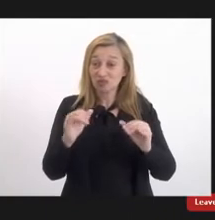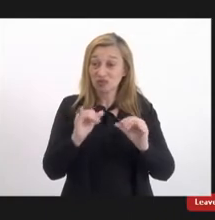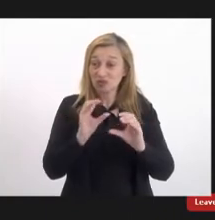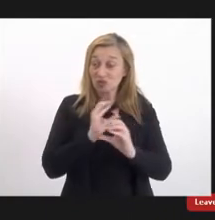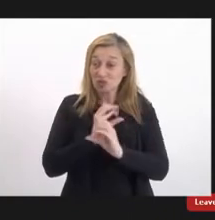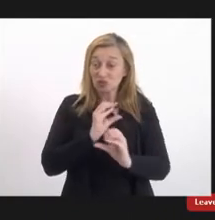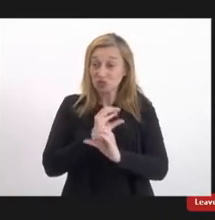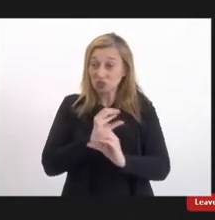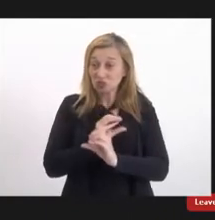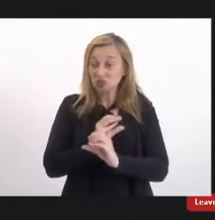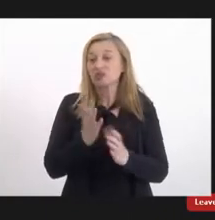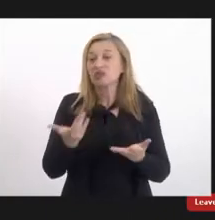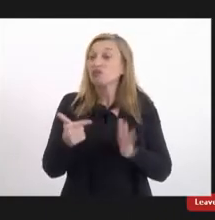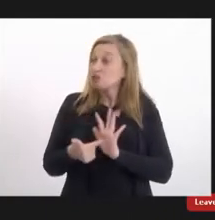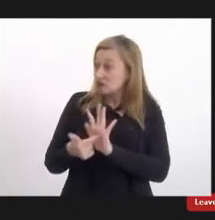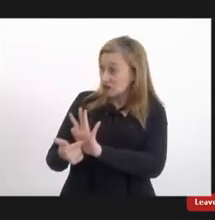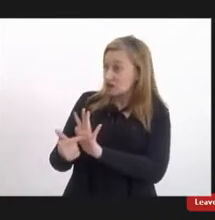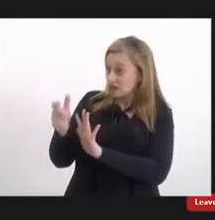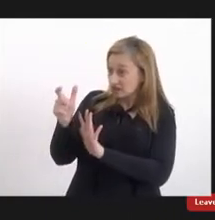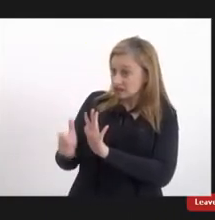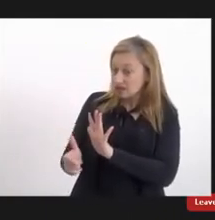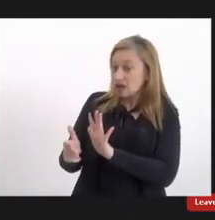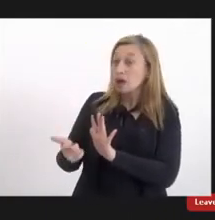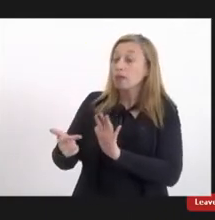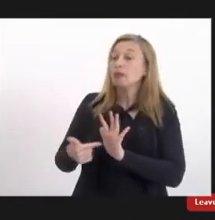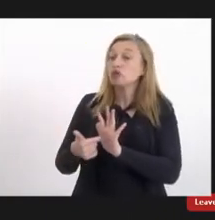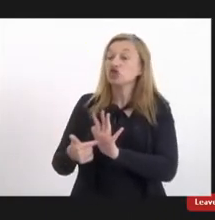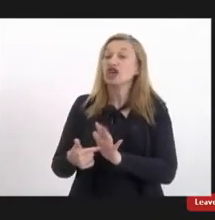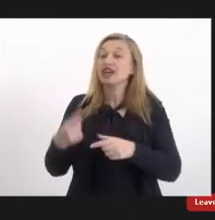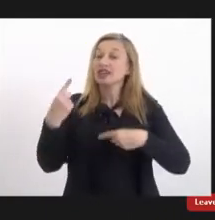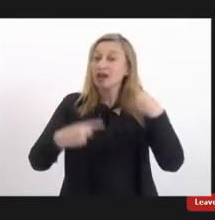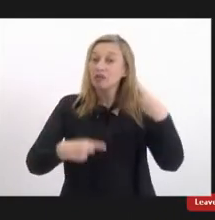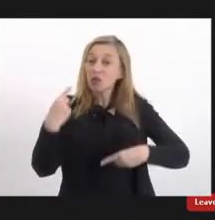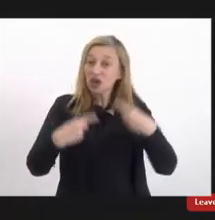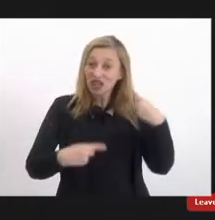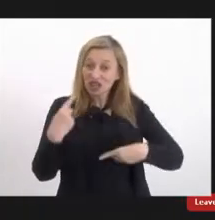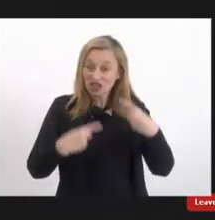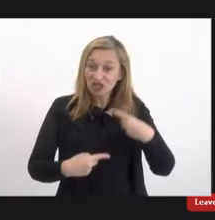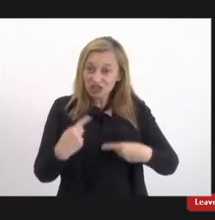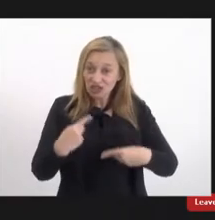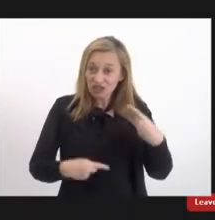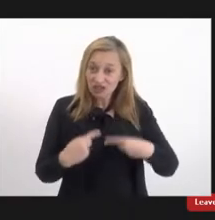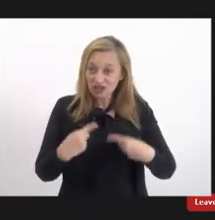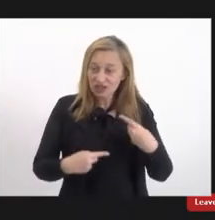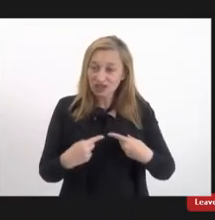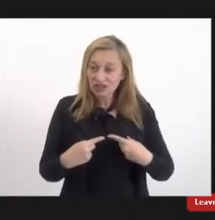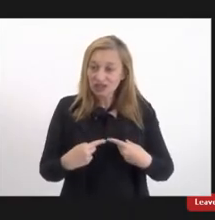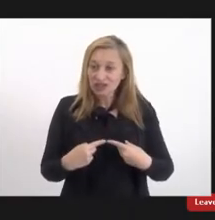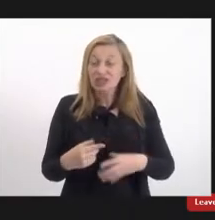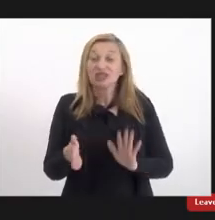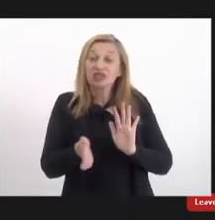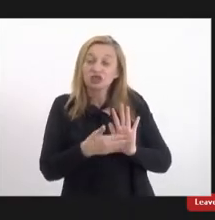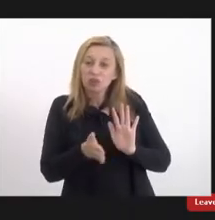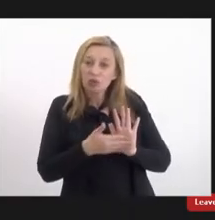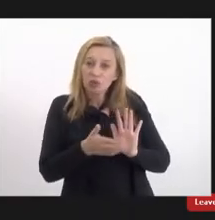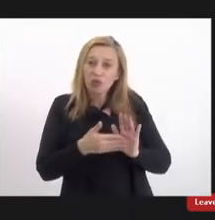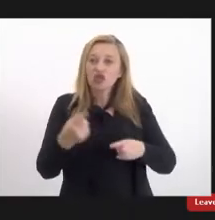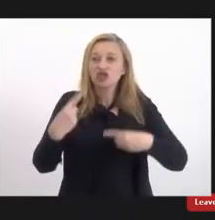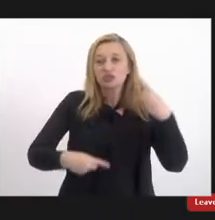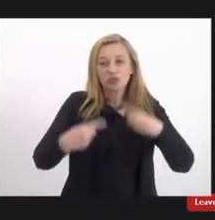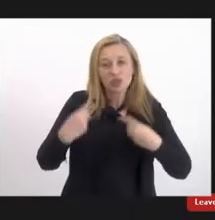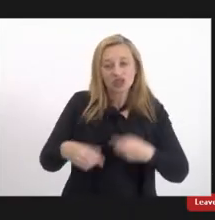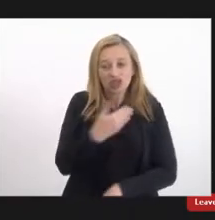traz esse exemplo para mostrar que na política na nas propostas de políticas